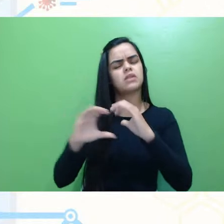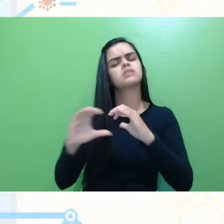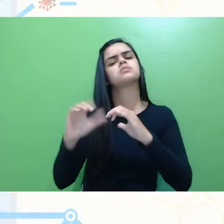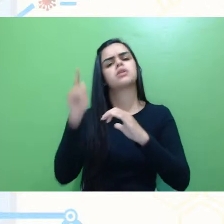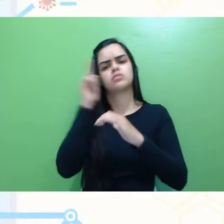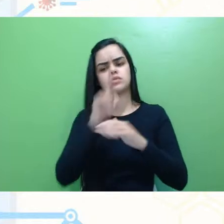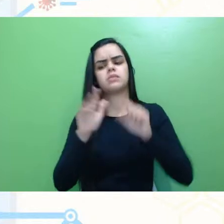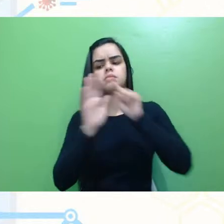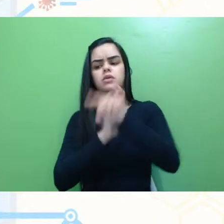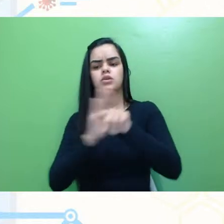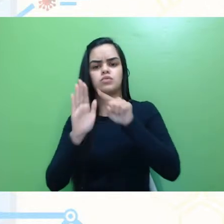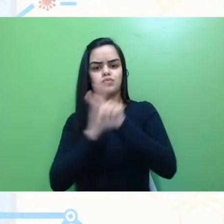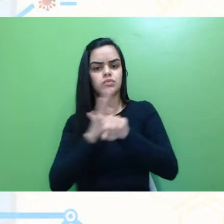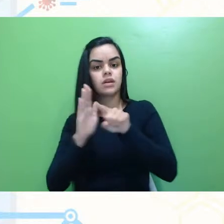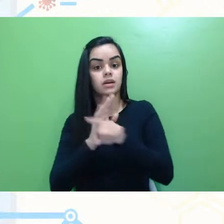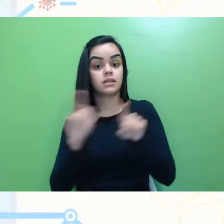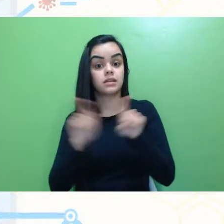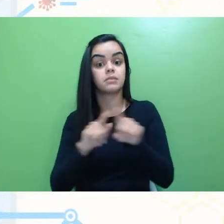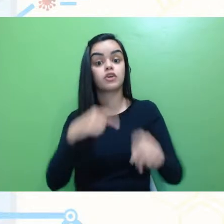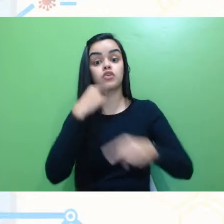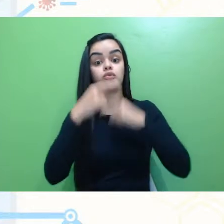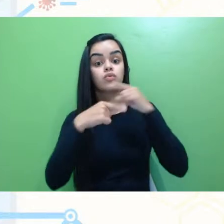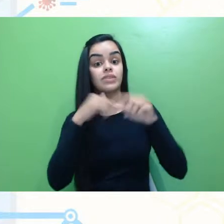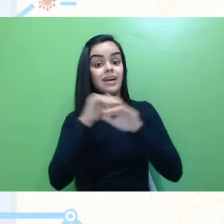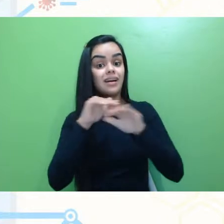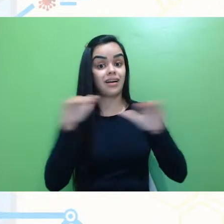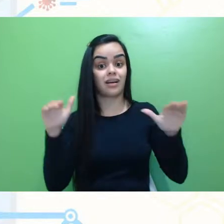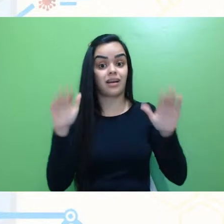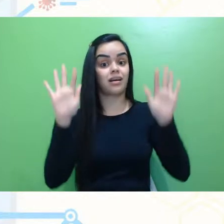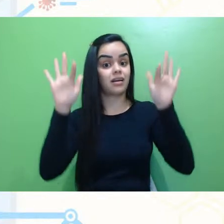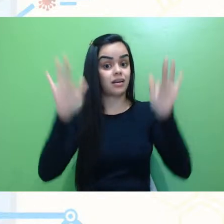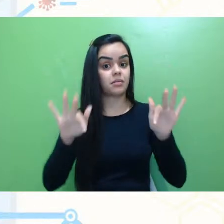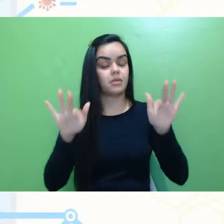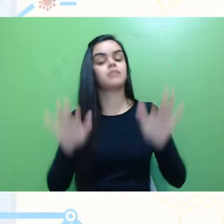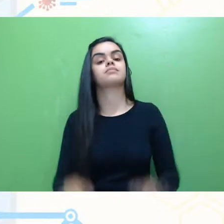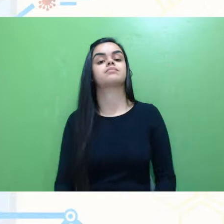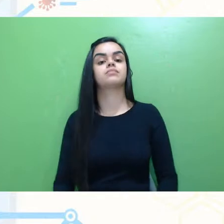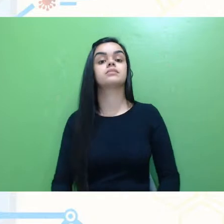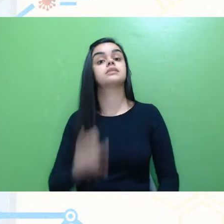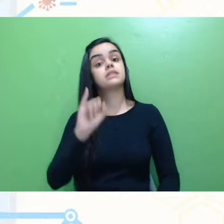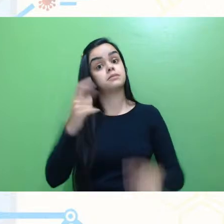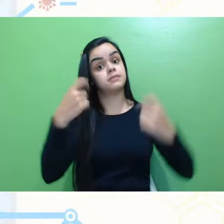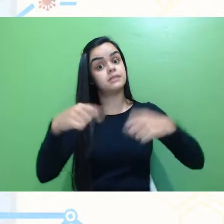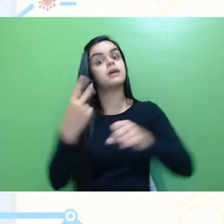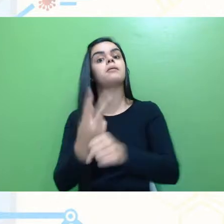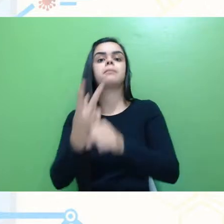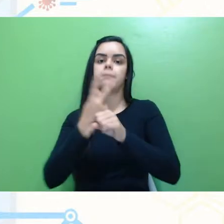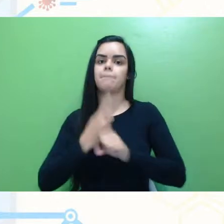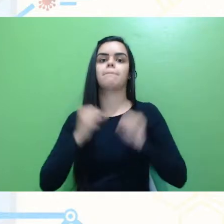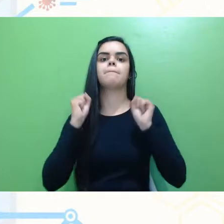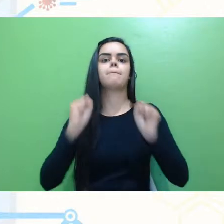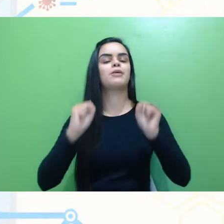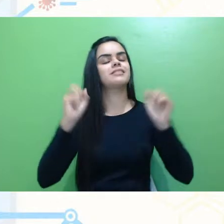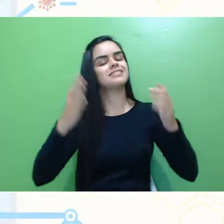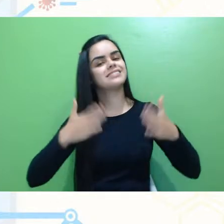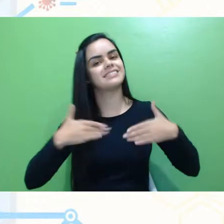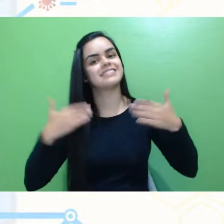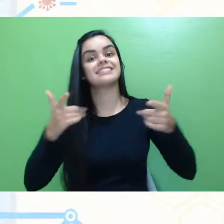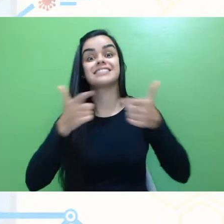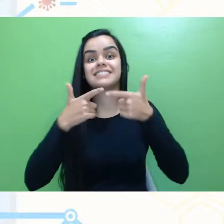perguntas e tirarem as suas dúvidas. A gente fica à disposição, com alegria,